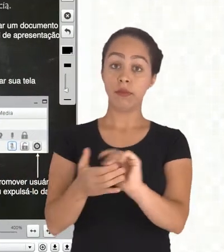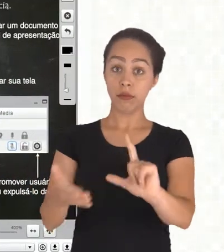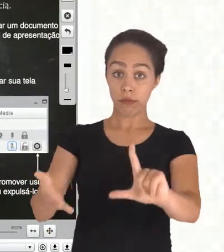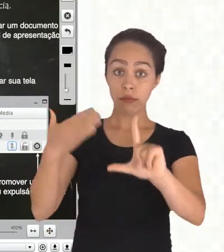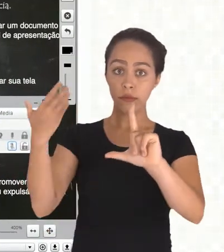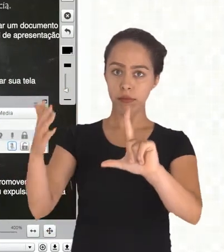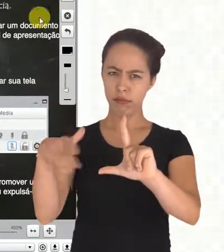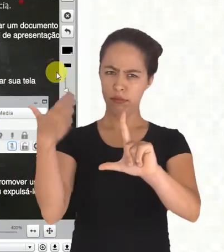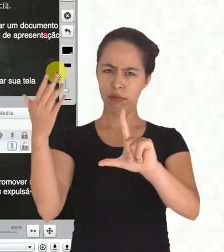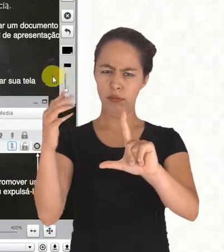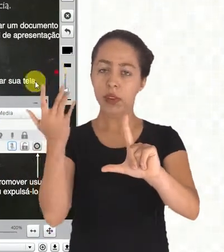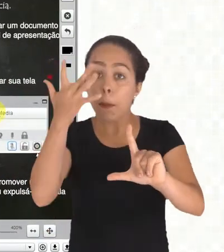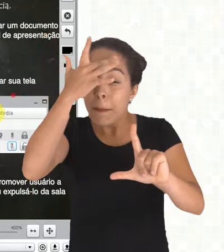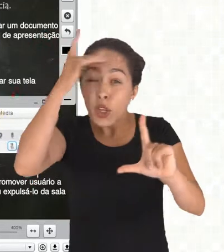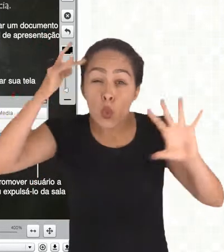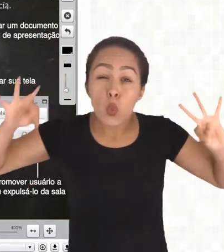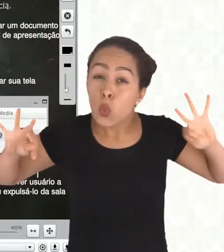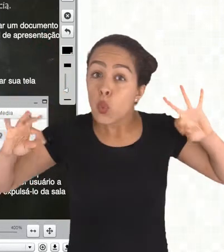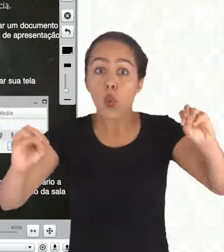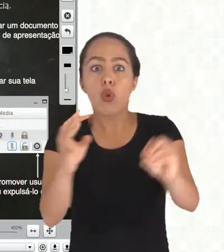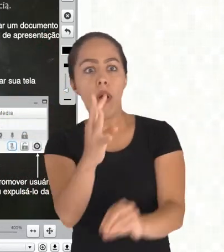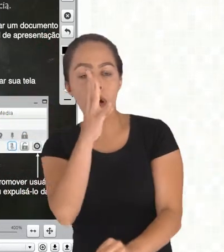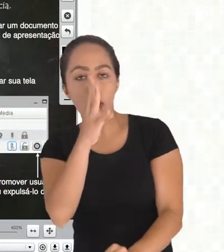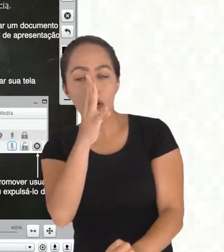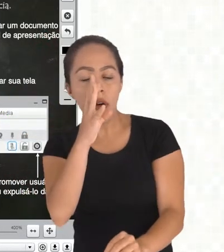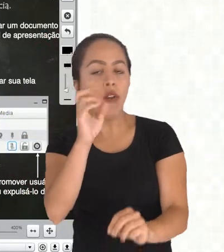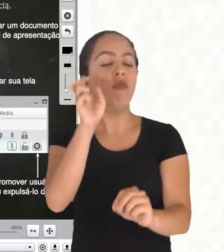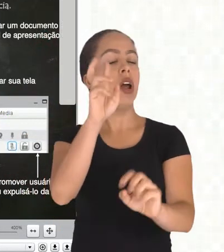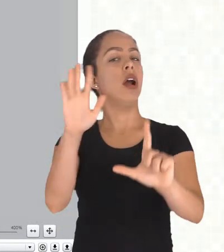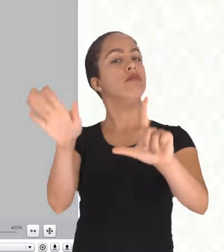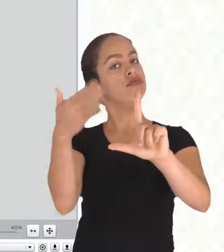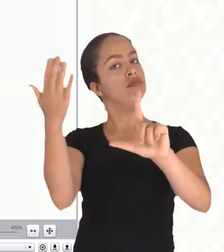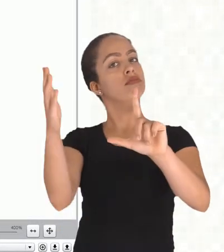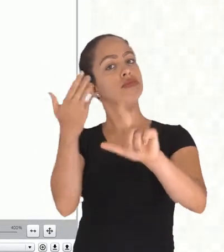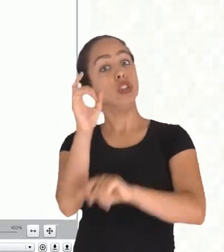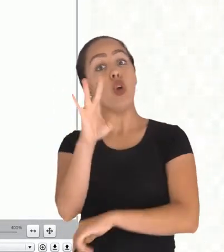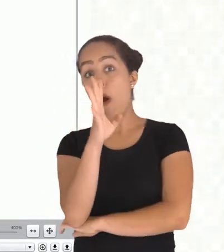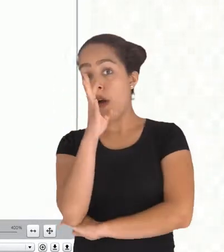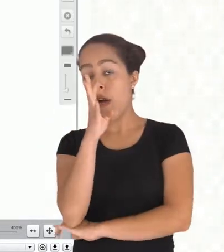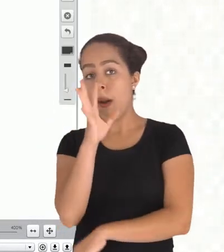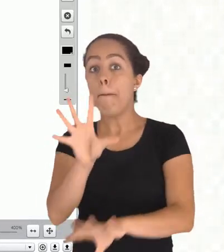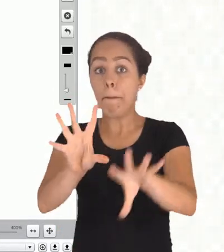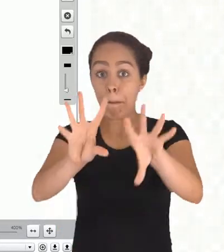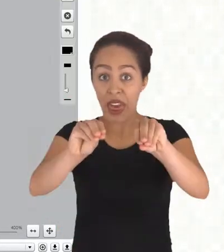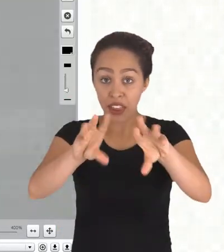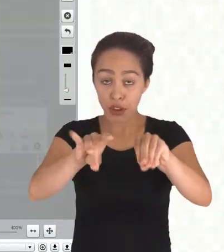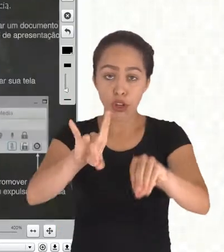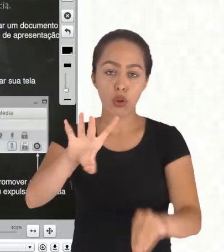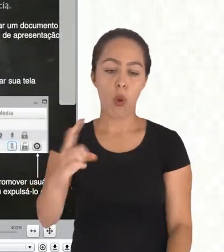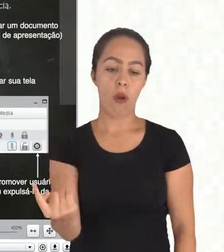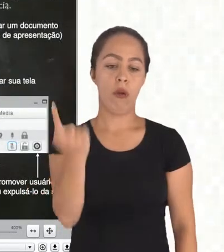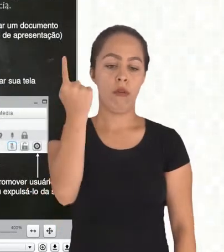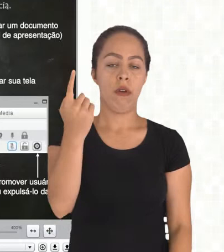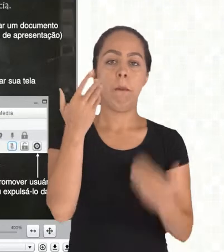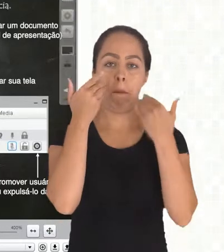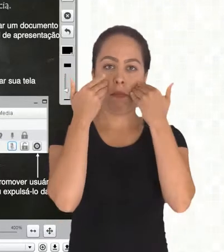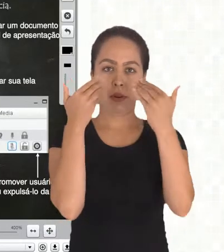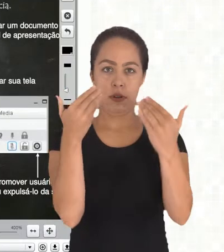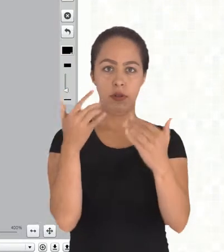que um é o apresentador o outro não é só quem é o apresentador pode passar slides por exemplo como tá aqui tá certo?